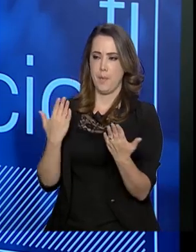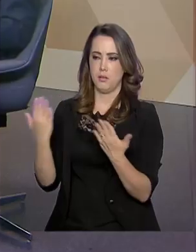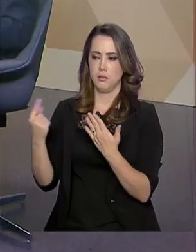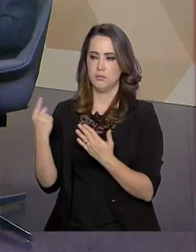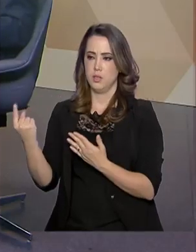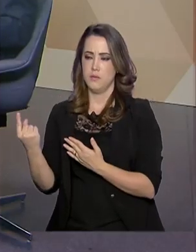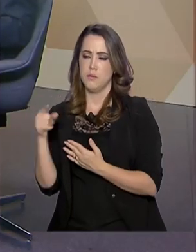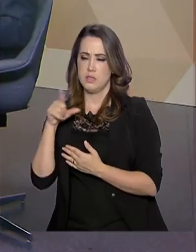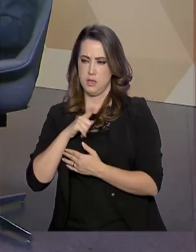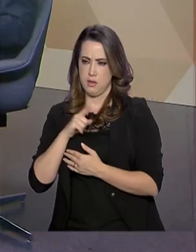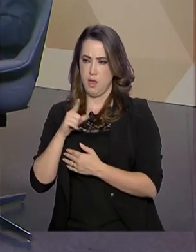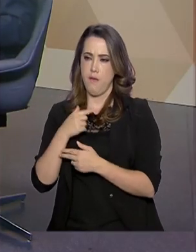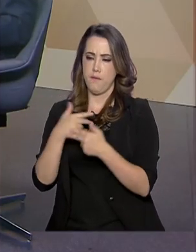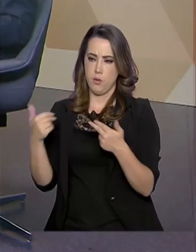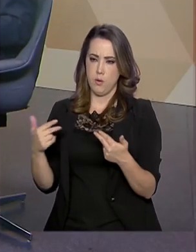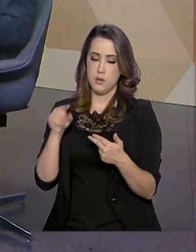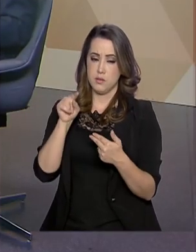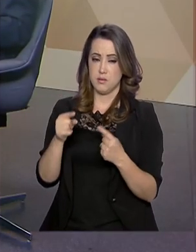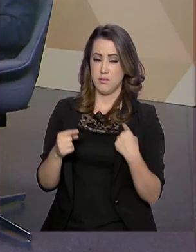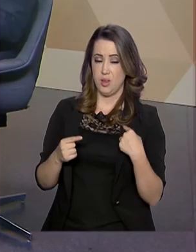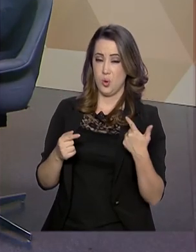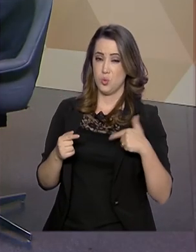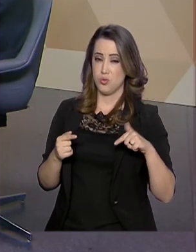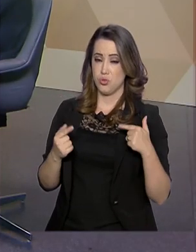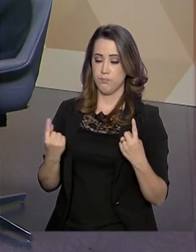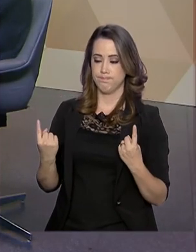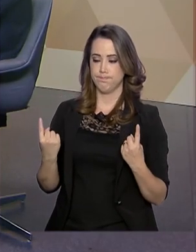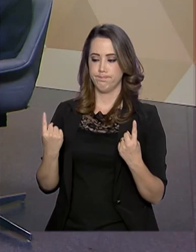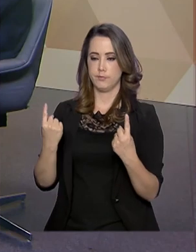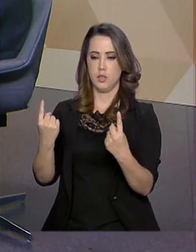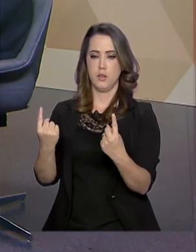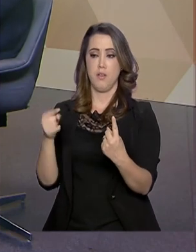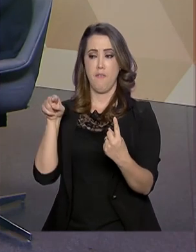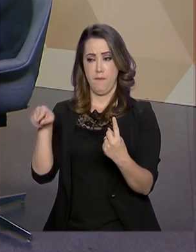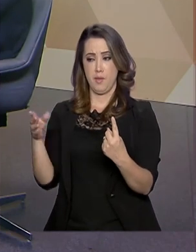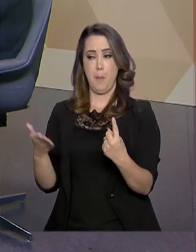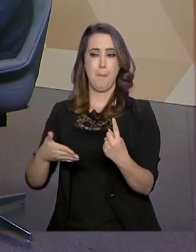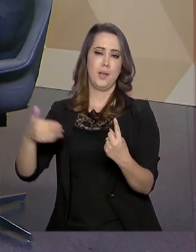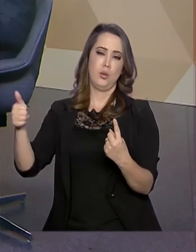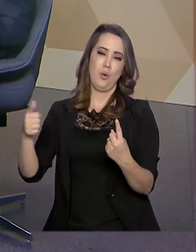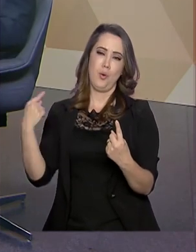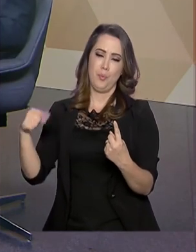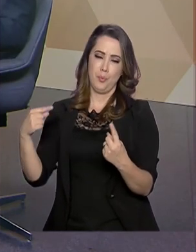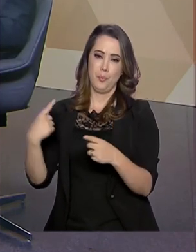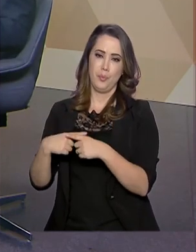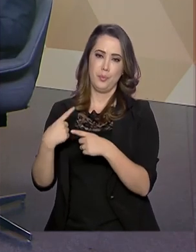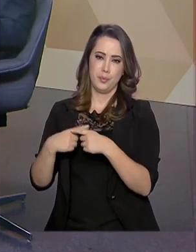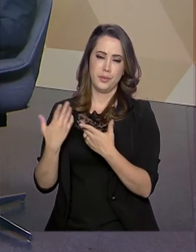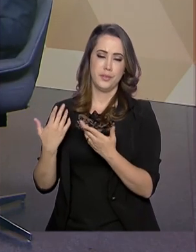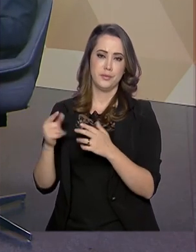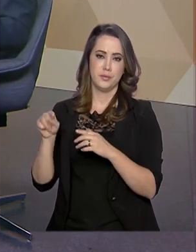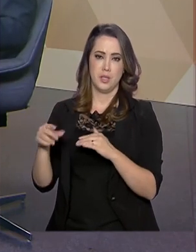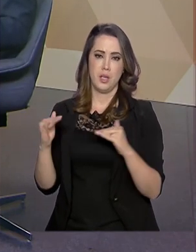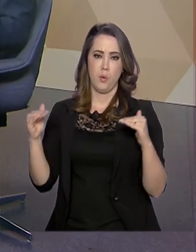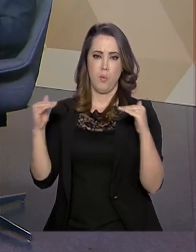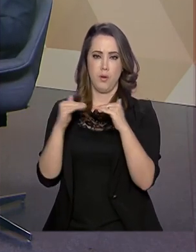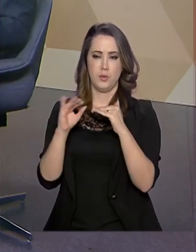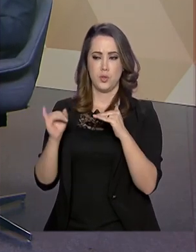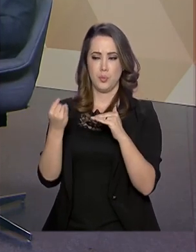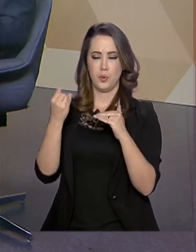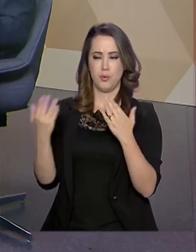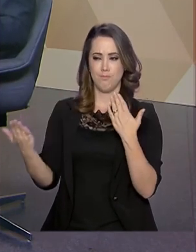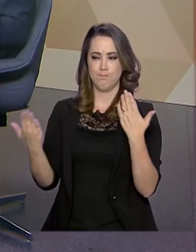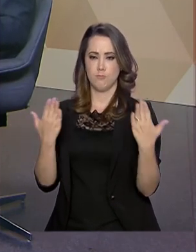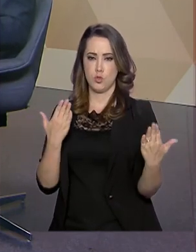tive, você vai estar melhor do que eu. A igualdade de oportunidades entre nós dois já morreu, porque nós vamos estar no mesmo